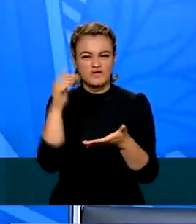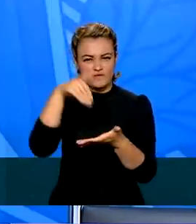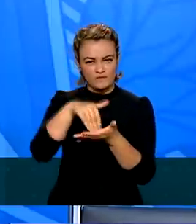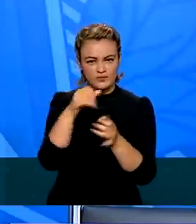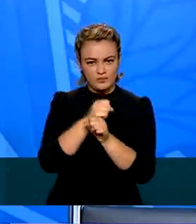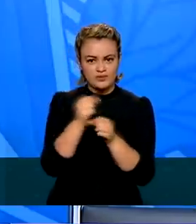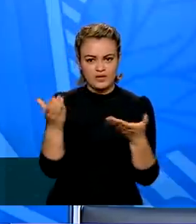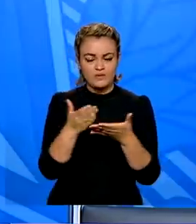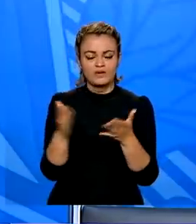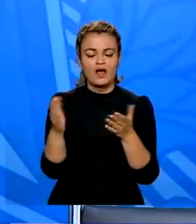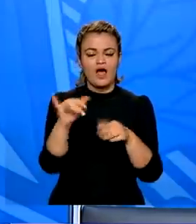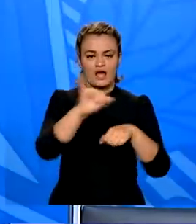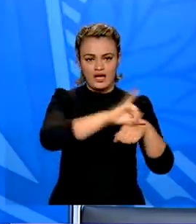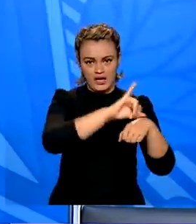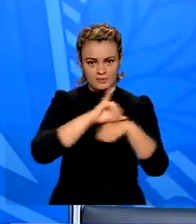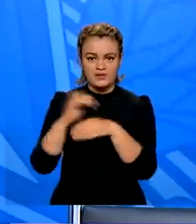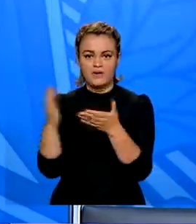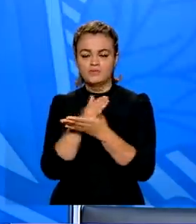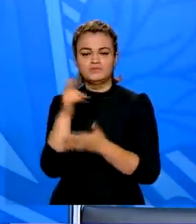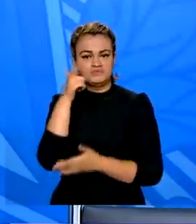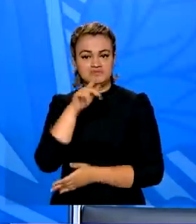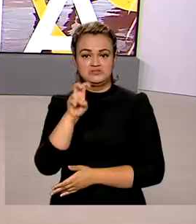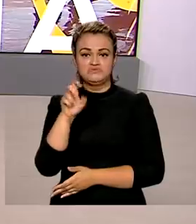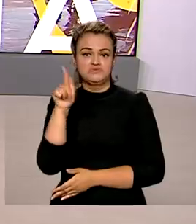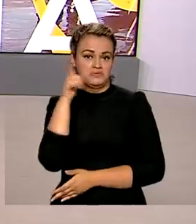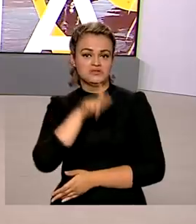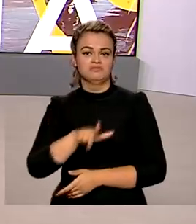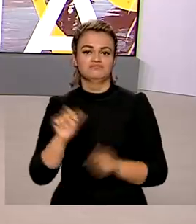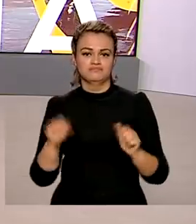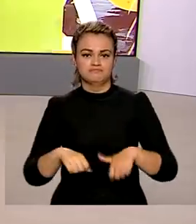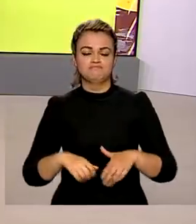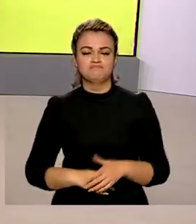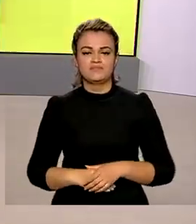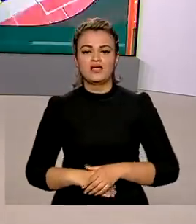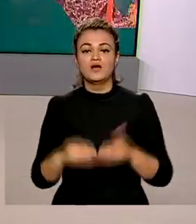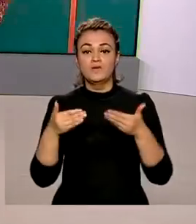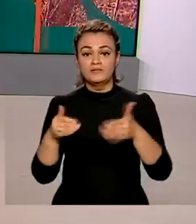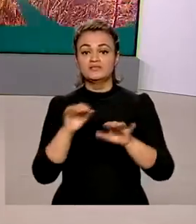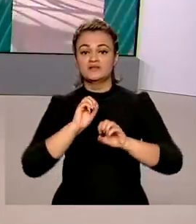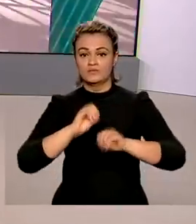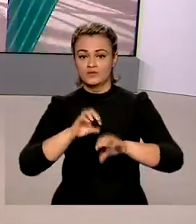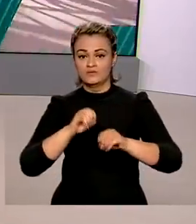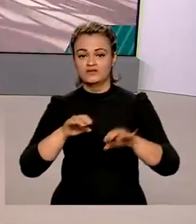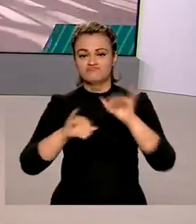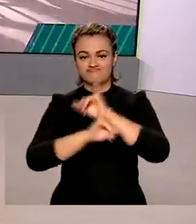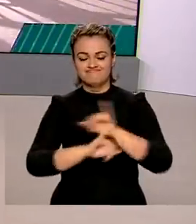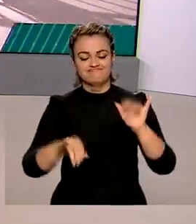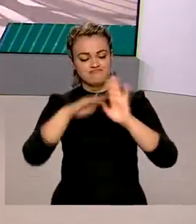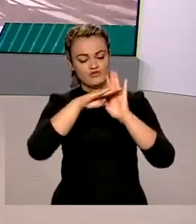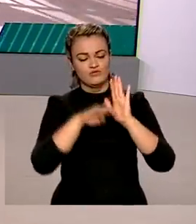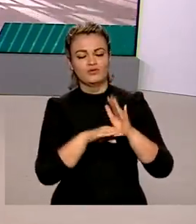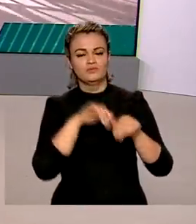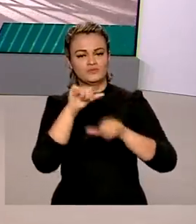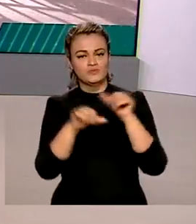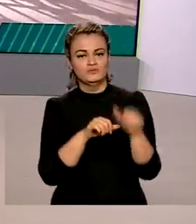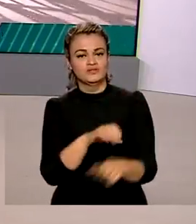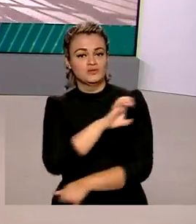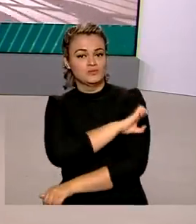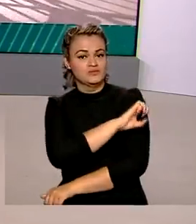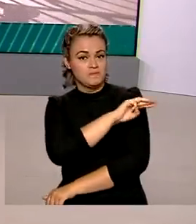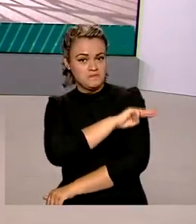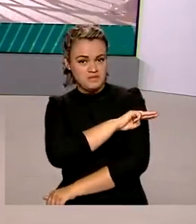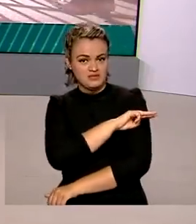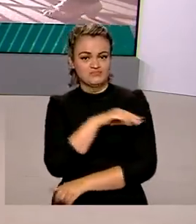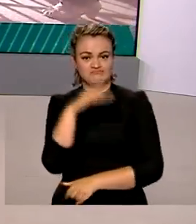ano já algumas capitais com 5G estandar longe funcionando. O Ministério da Educação lançou o cronograma de mudanças do